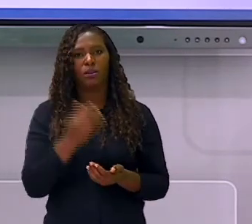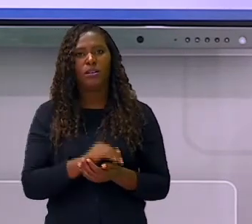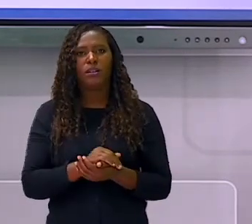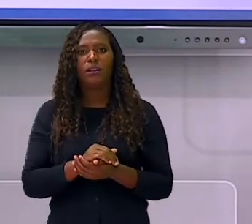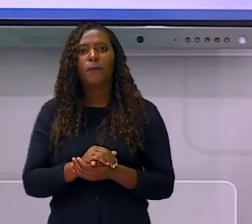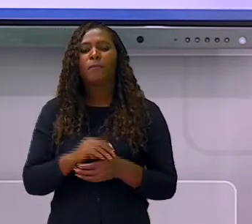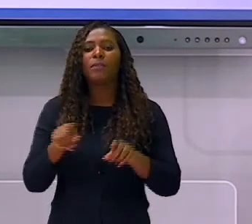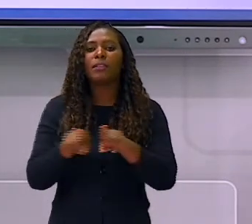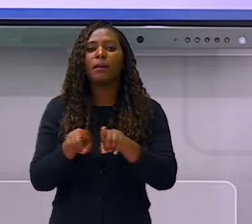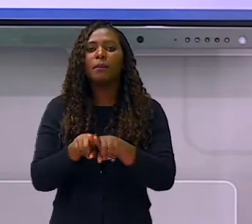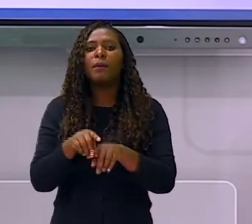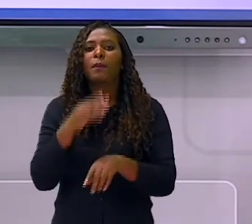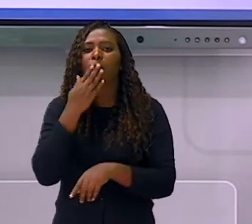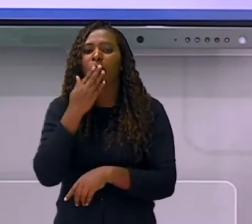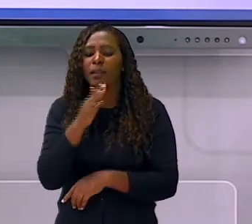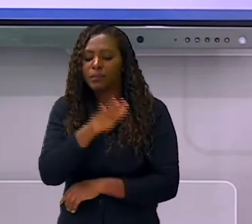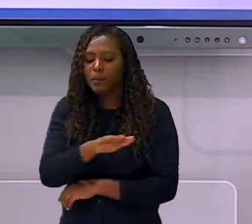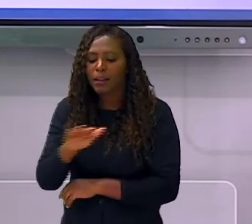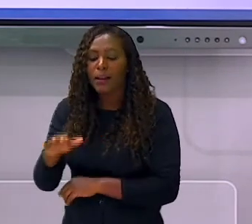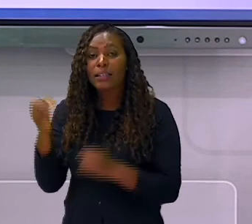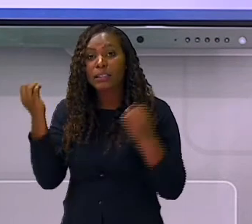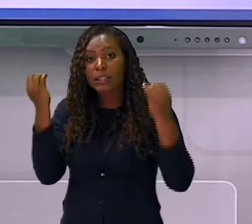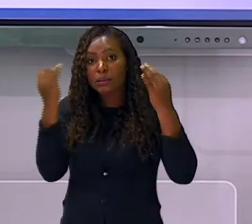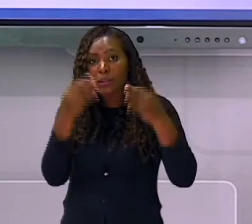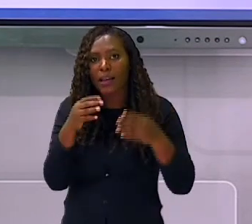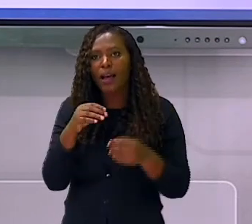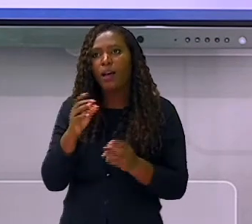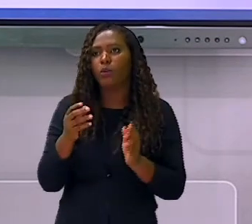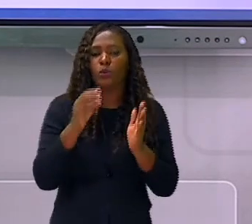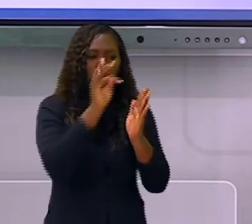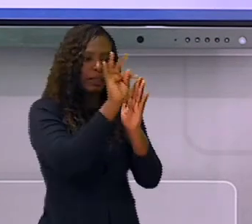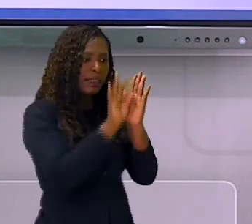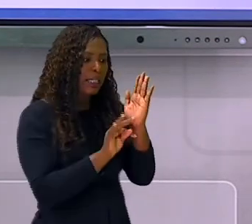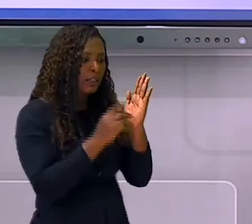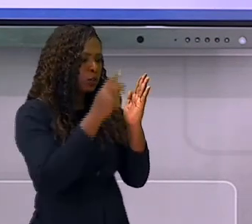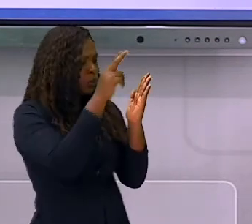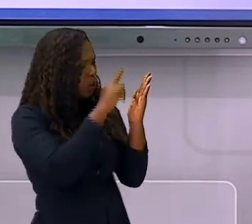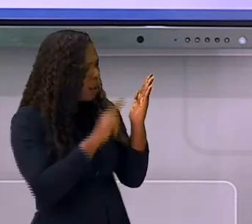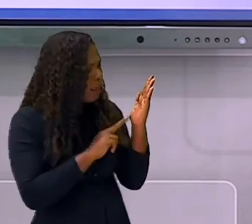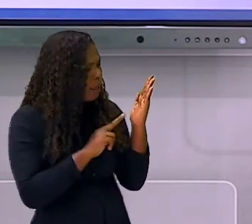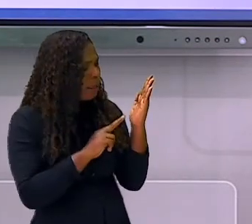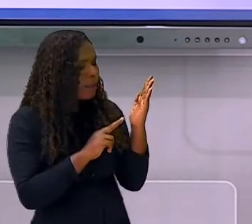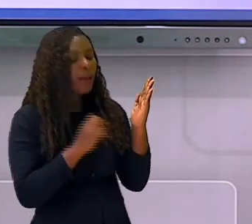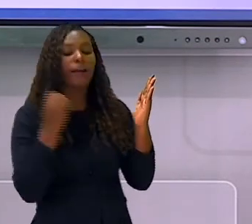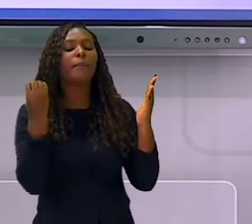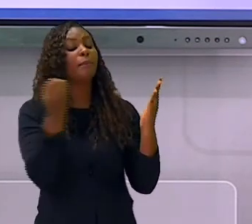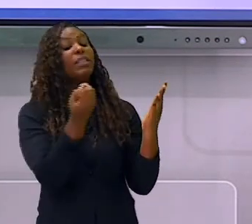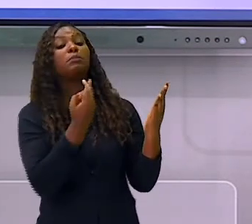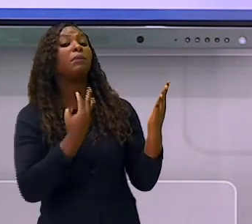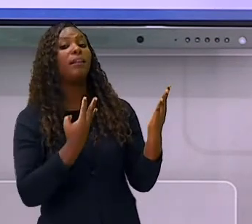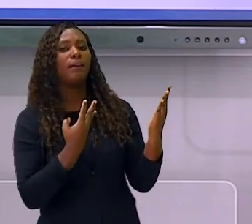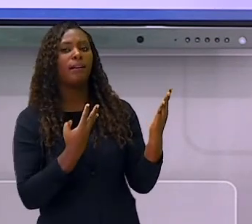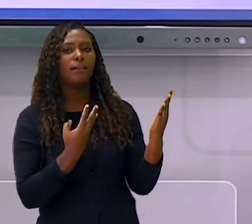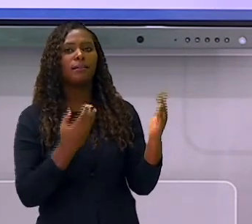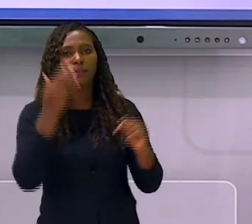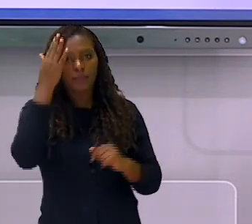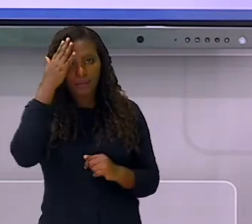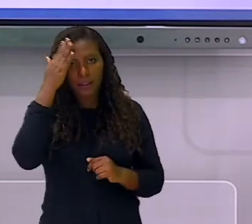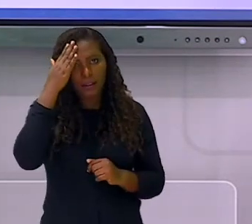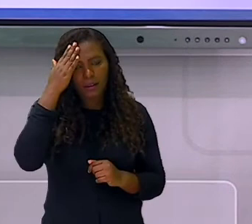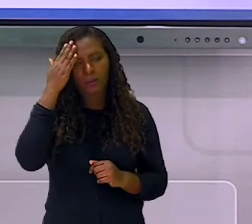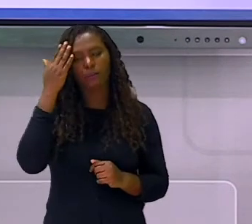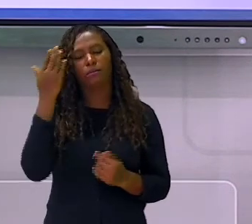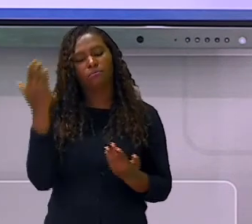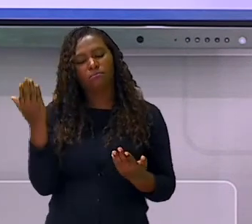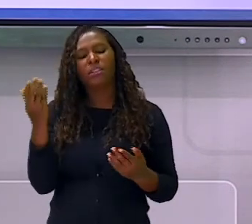peça para a criança explicar o que ela leu, auxiliando a seu filho a lembrar de momentos do livro. É muito ruim quando